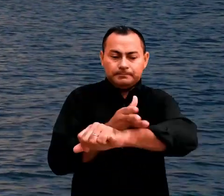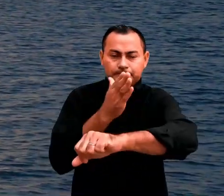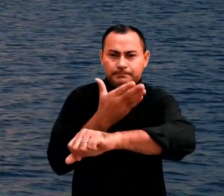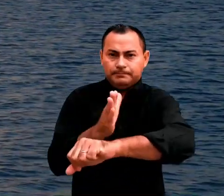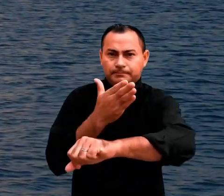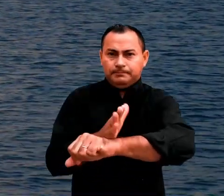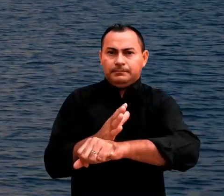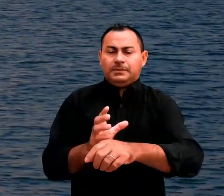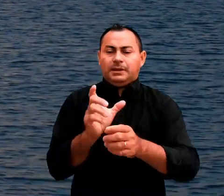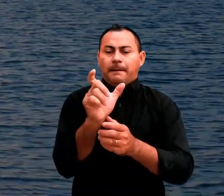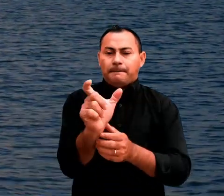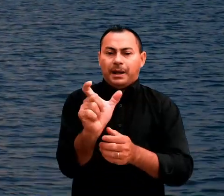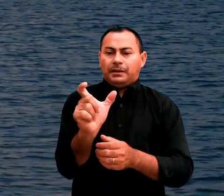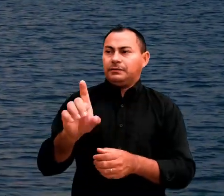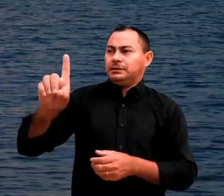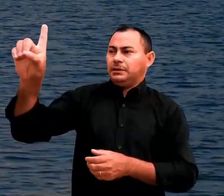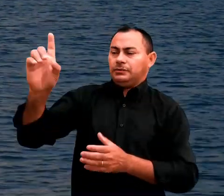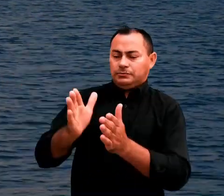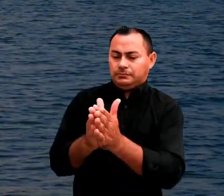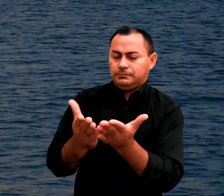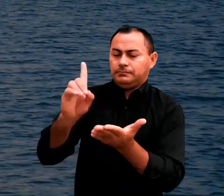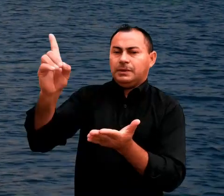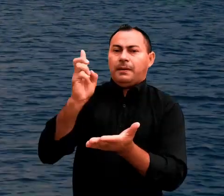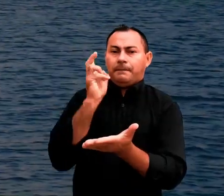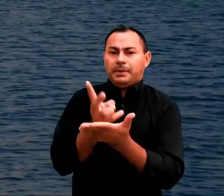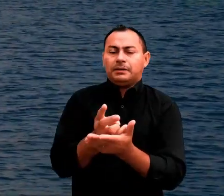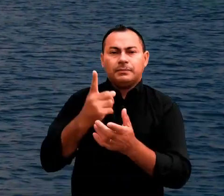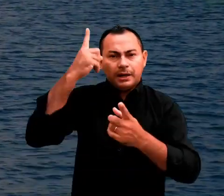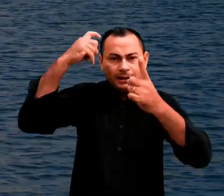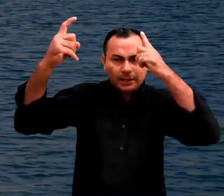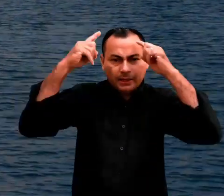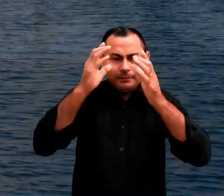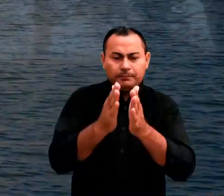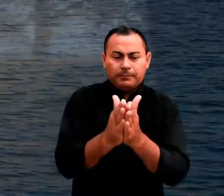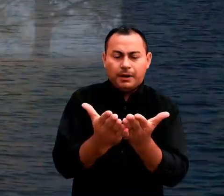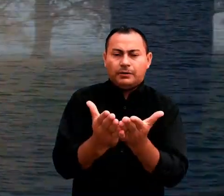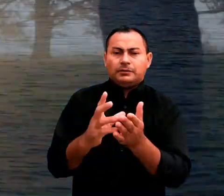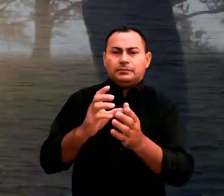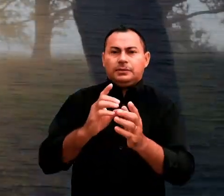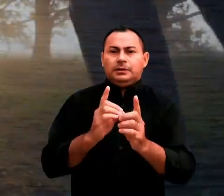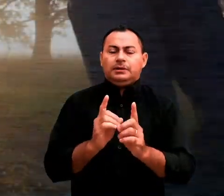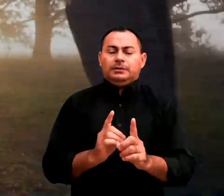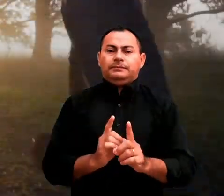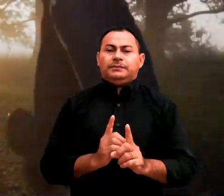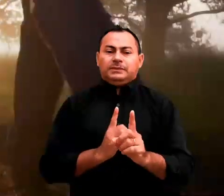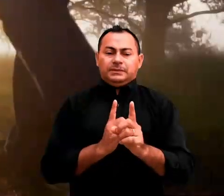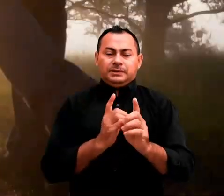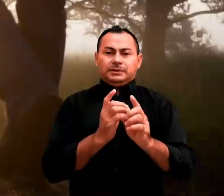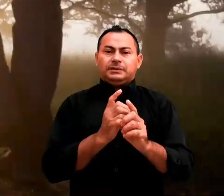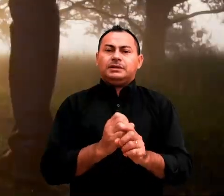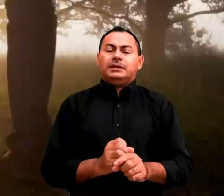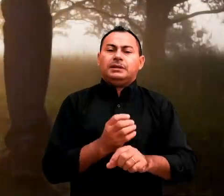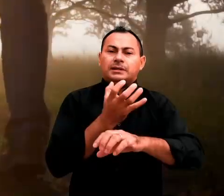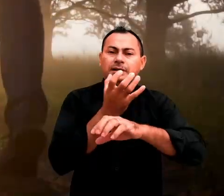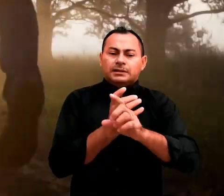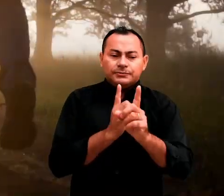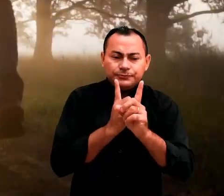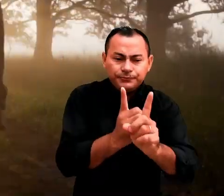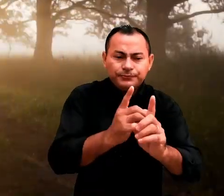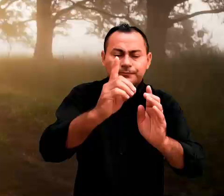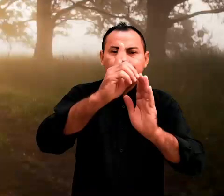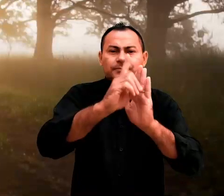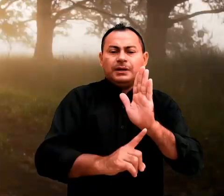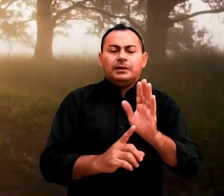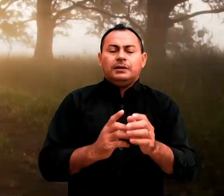exercitar-se na palavra de Deus e possui a mesma ideia das palavras disciplina e discípulo. Paulo estava dizendo a